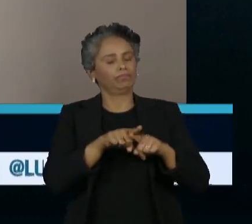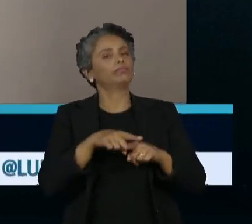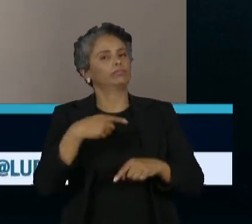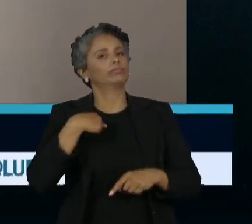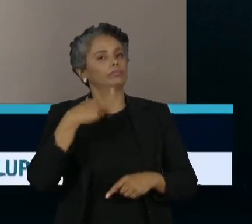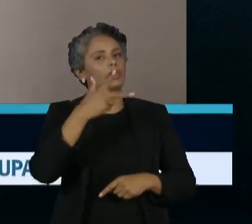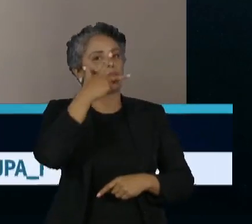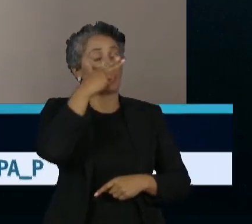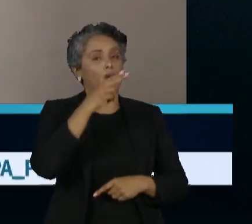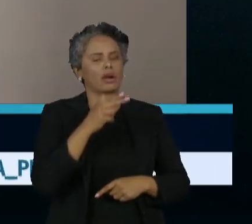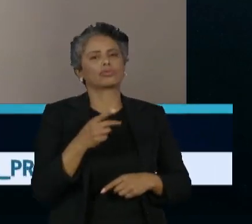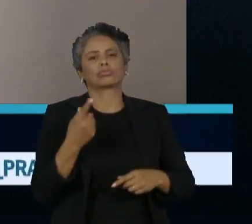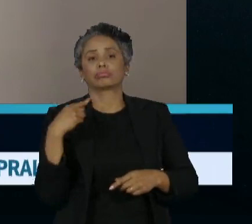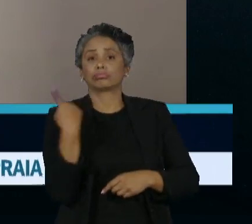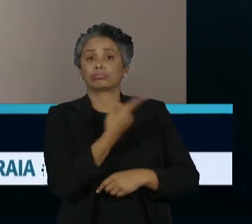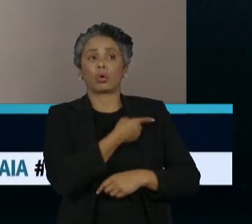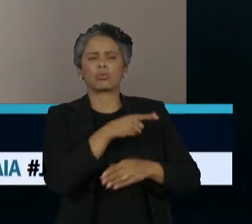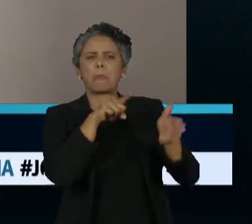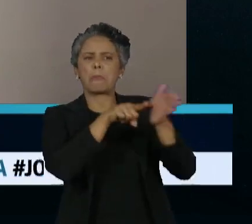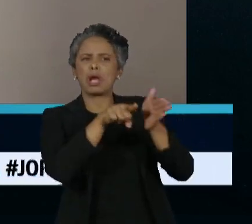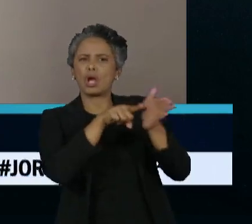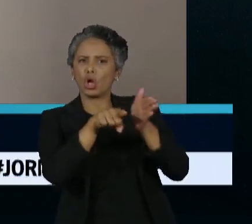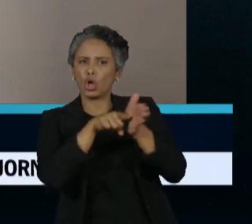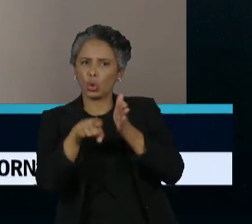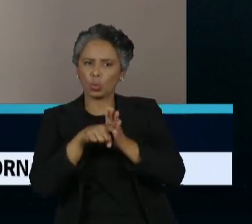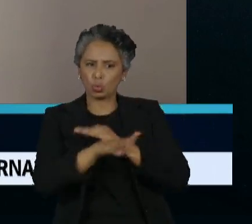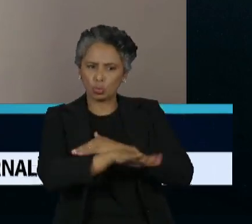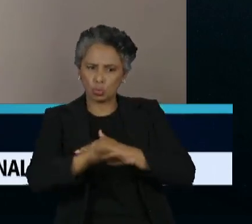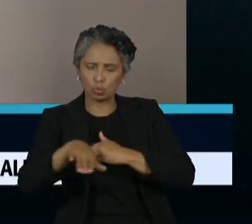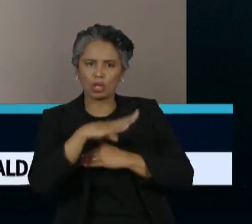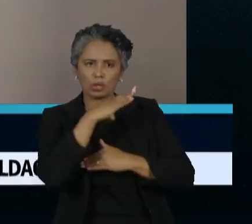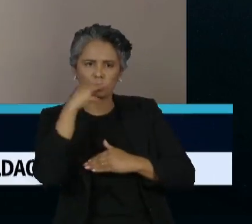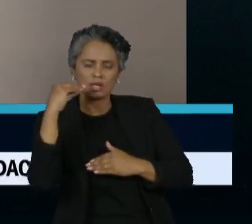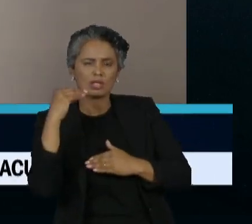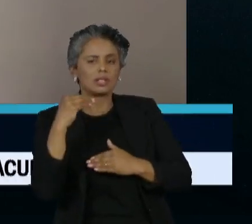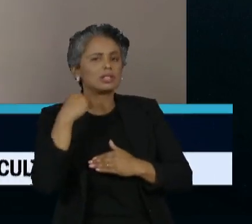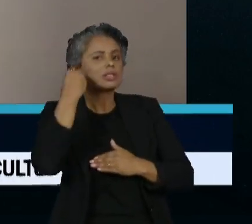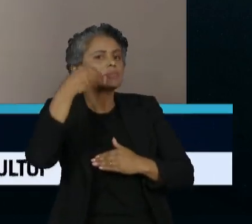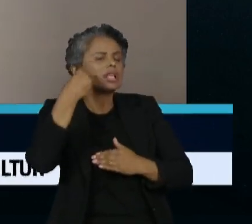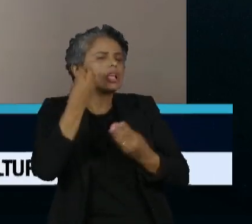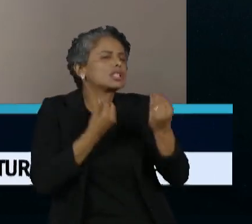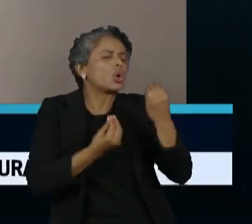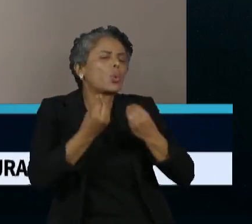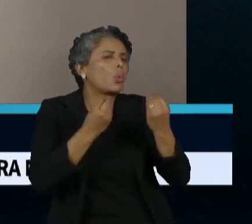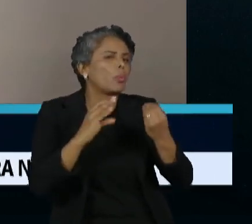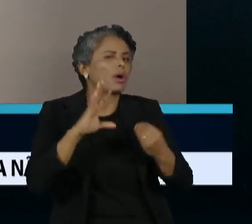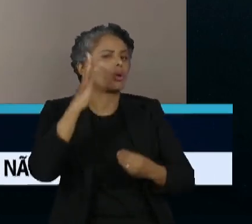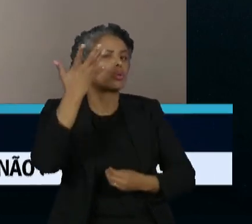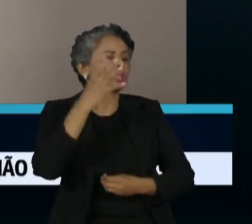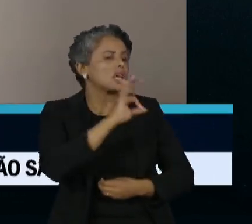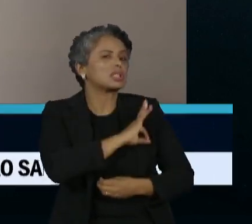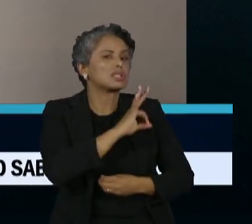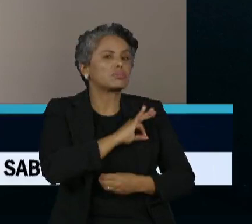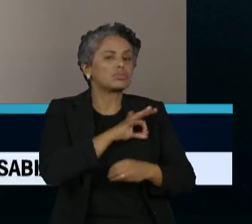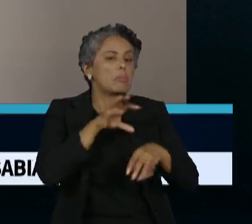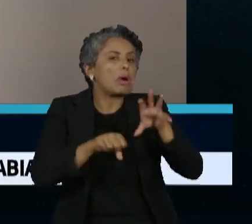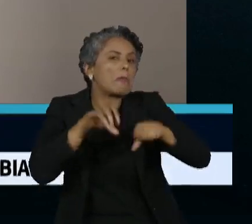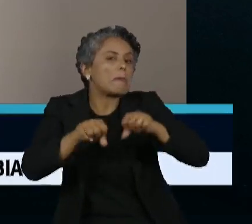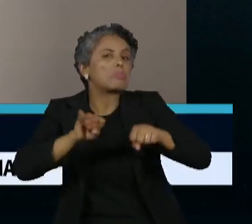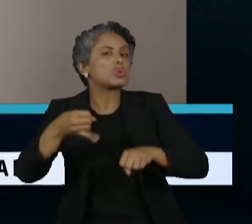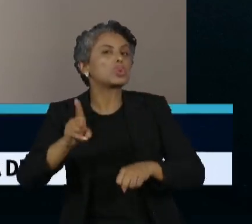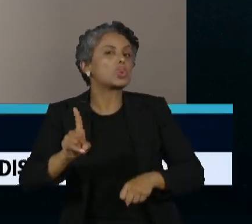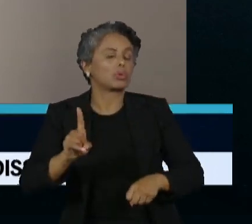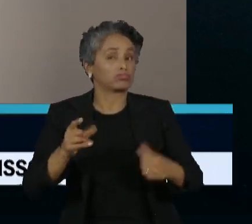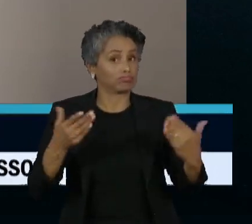o fato de que nós fomos perguntar a crianças e adolescentes suas experiências com a polícia. E não podíamos imaginar que logo cedo, aos